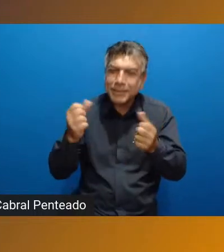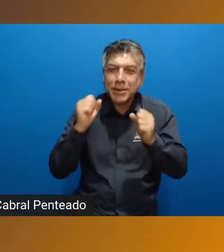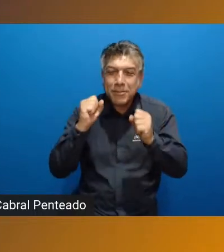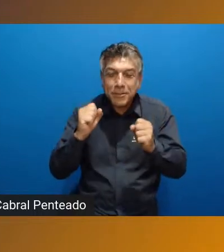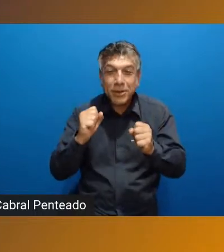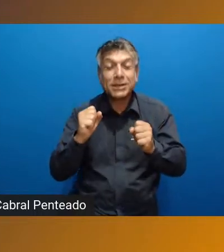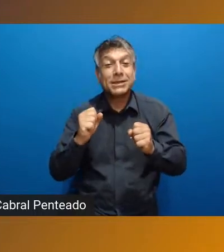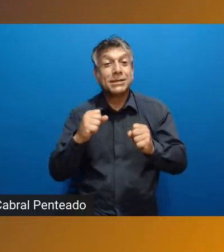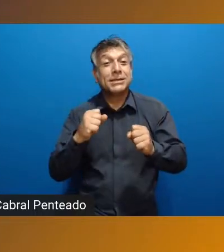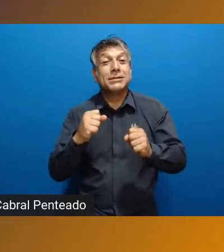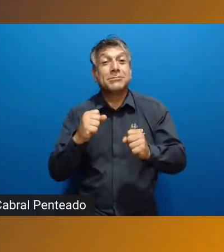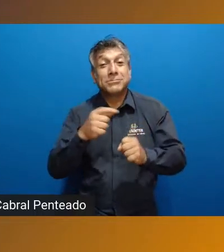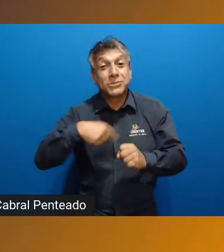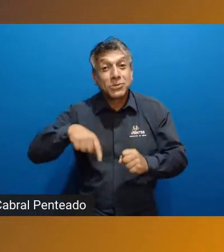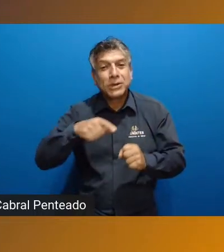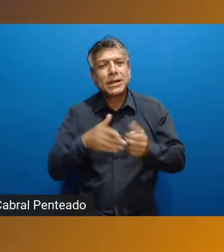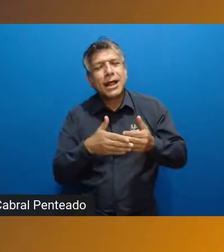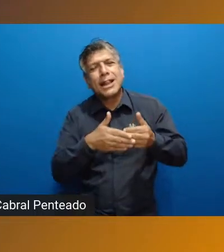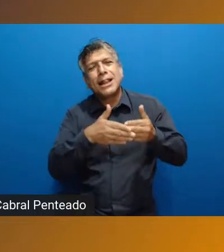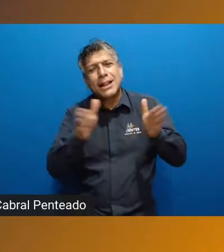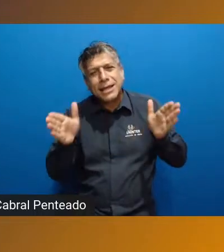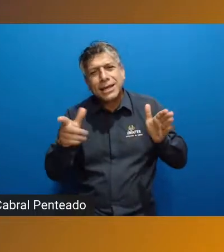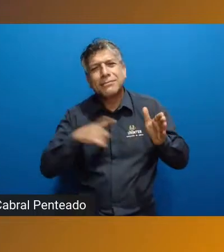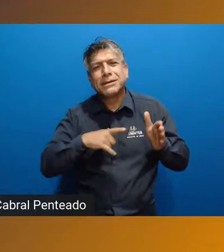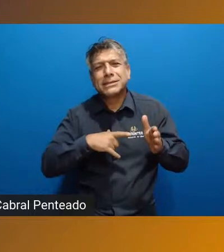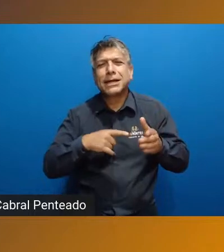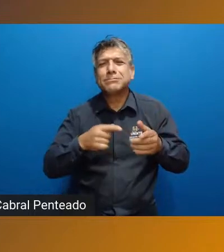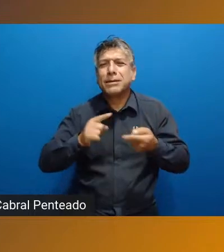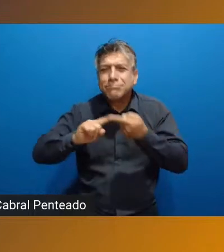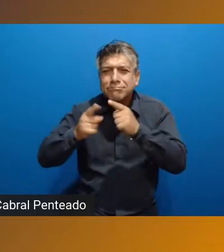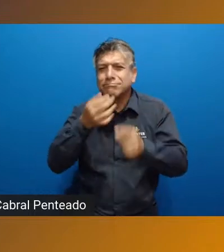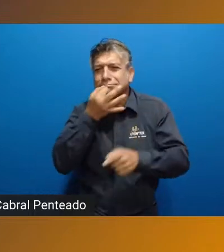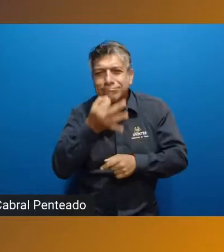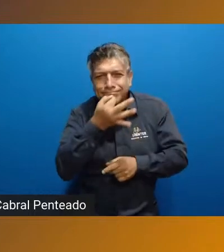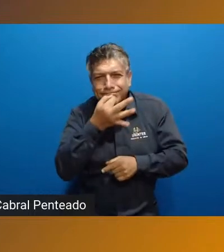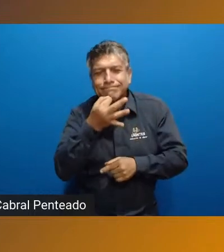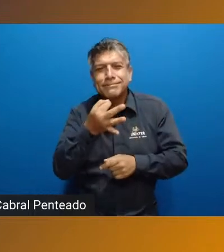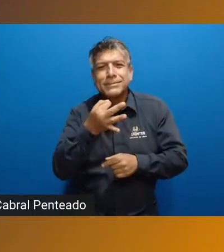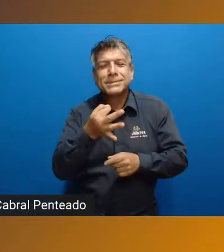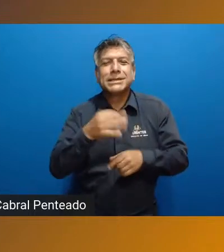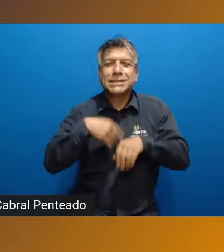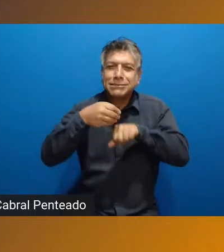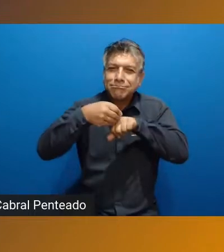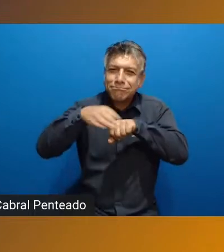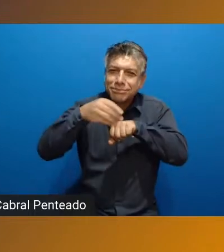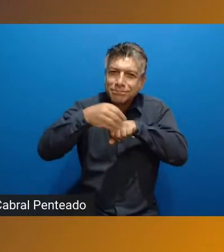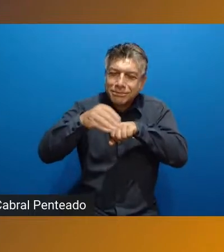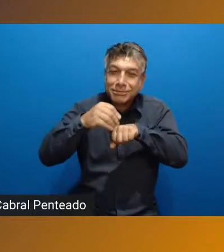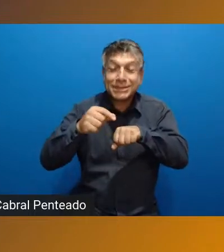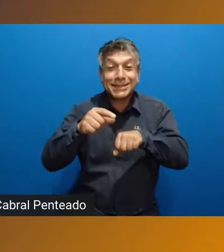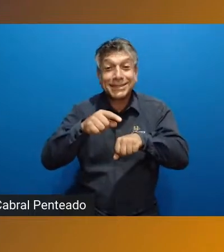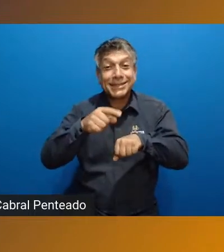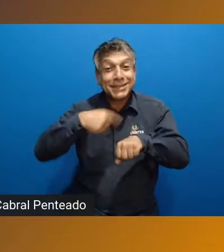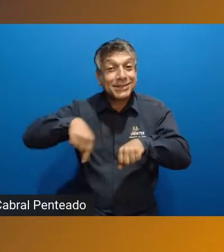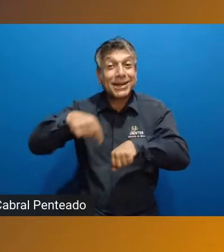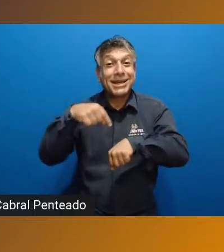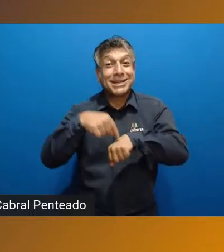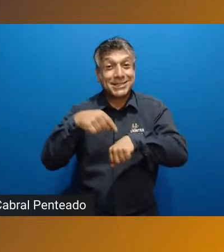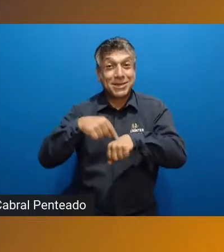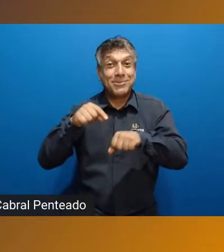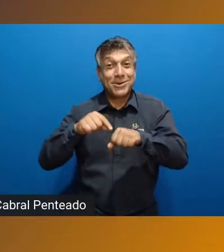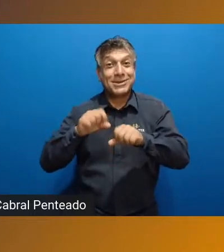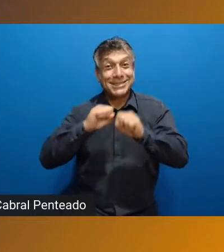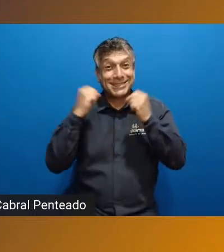Nós estamos aqui abertos para que todos possam participar e contribuir com o nosso evento.